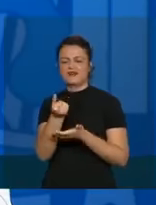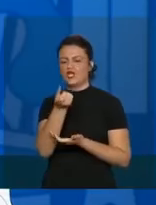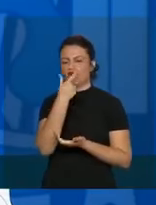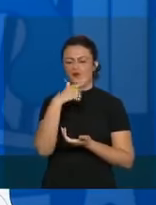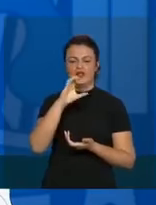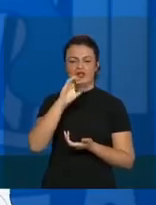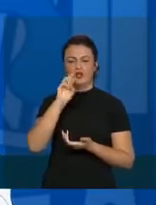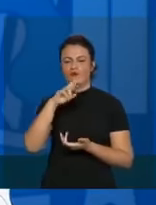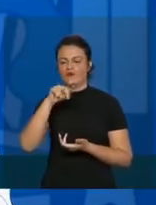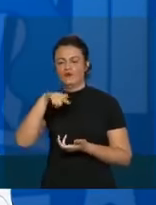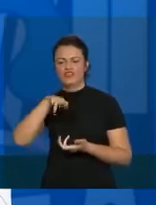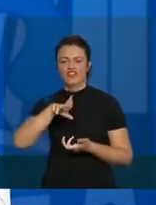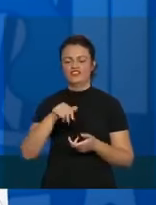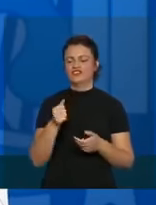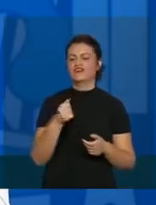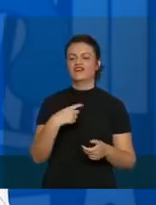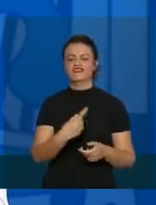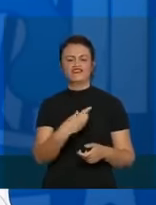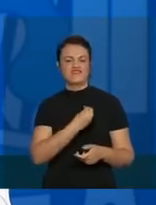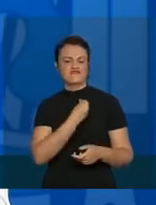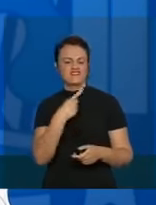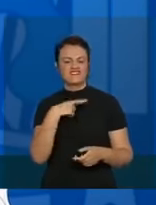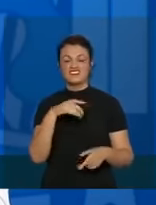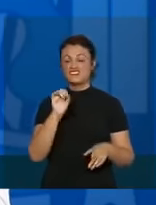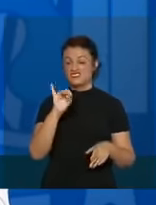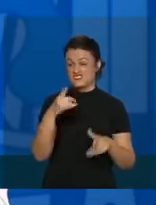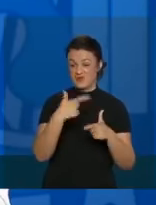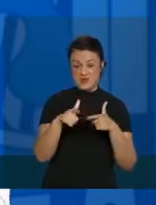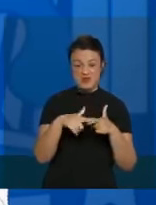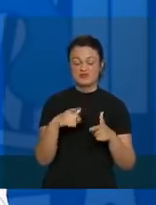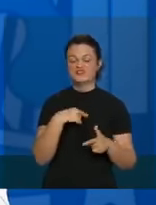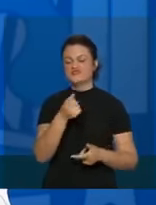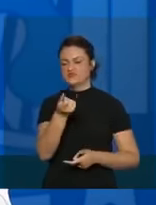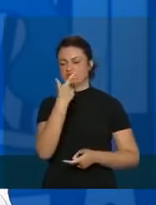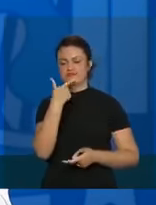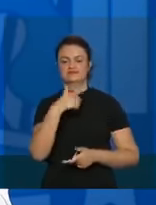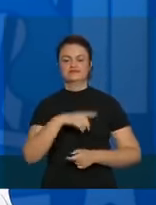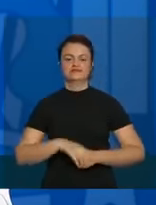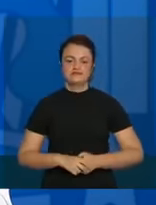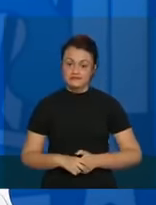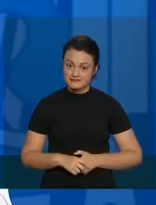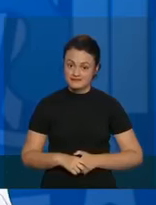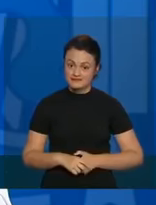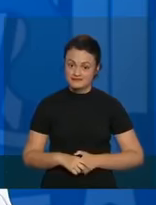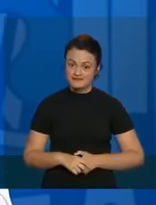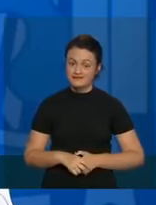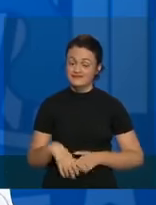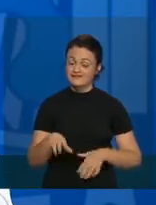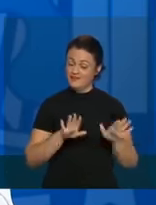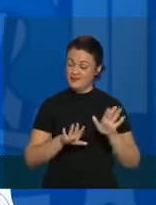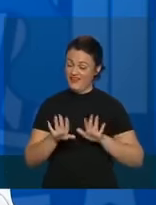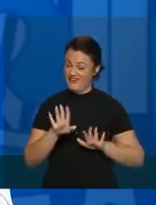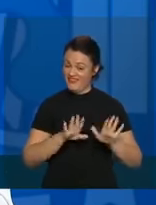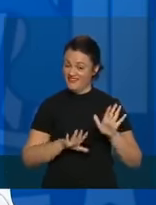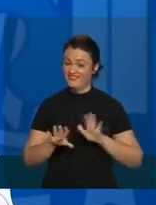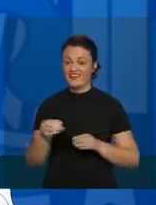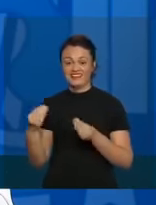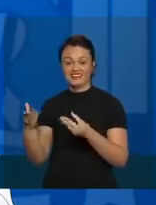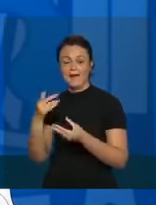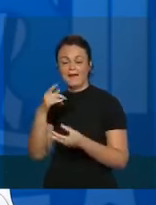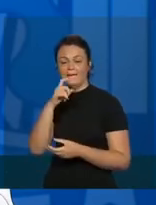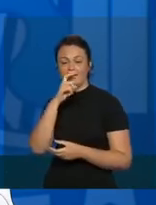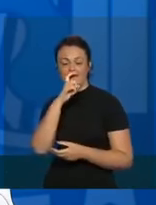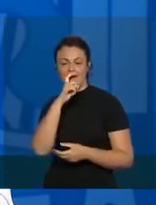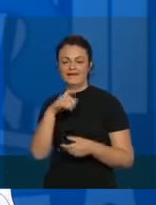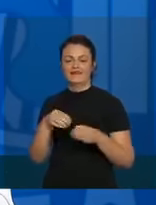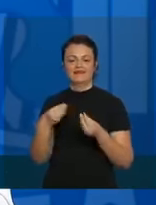minha cloroquina, tenho aqui a minha cloroquina, se tiver algum problema, eu vou tomar isso daqui. E cuidado, vai dar para o pai dele, vai dar